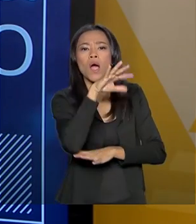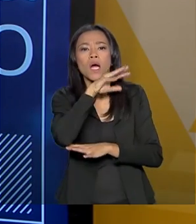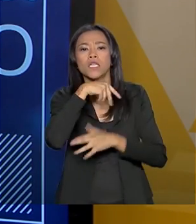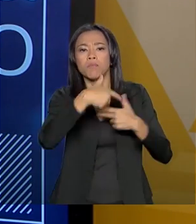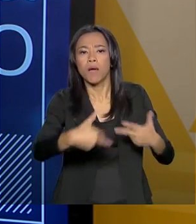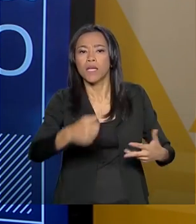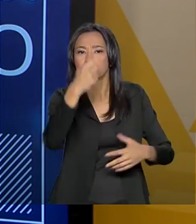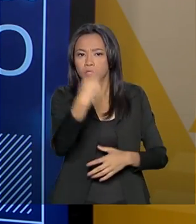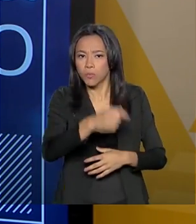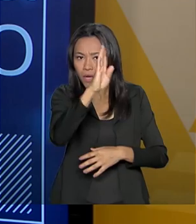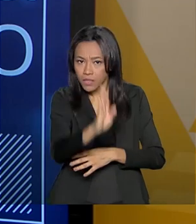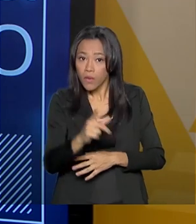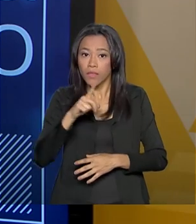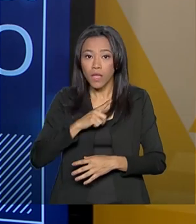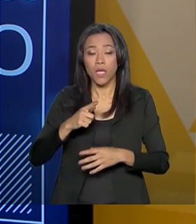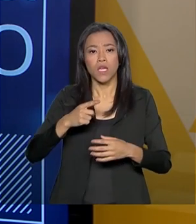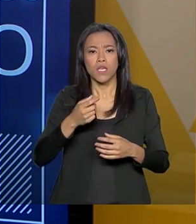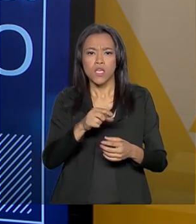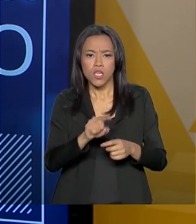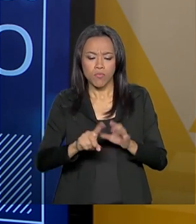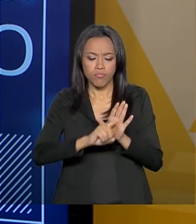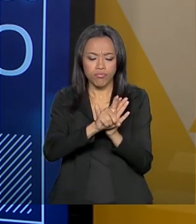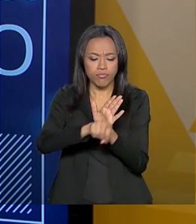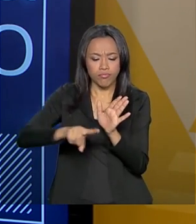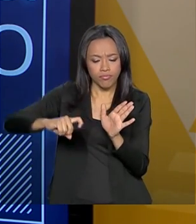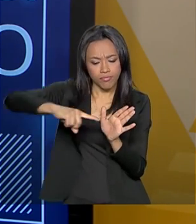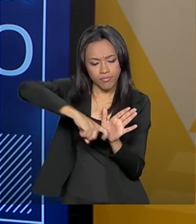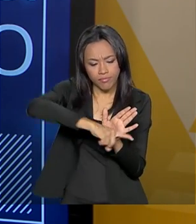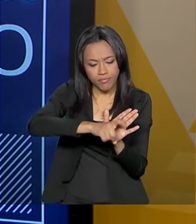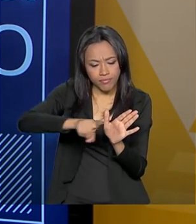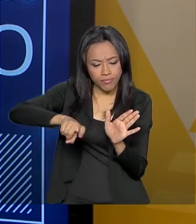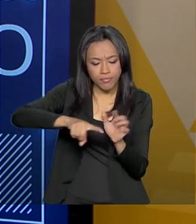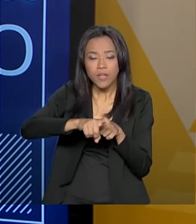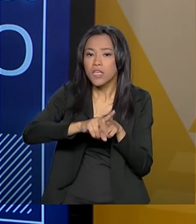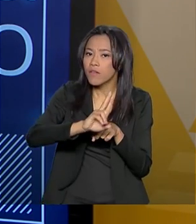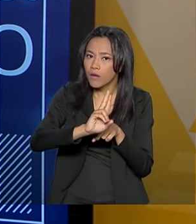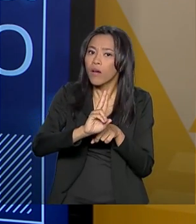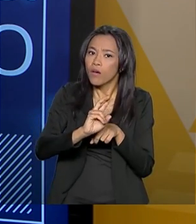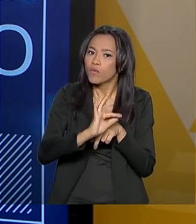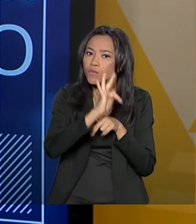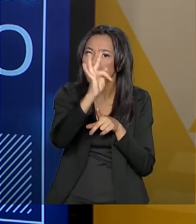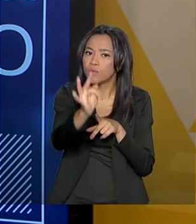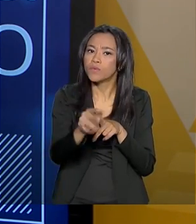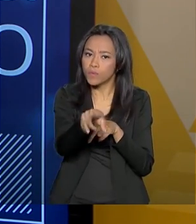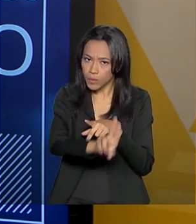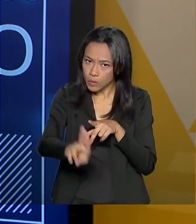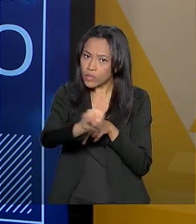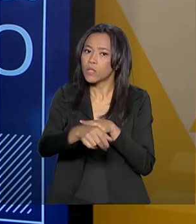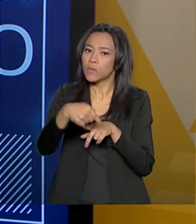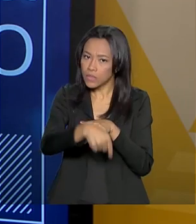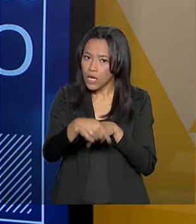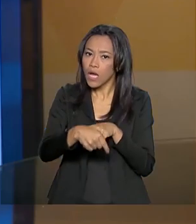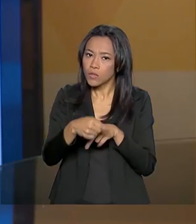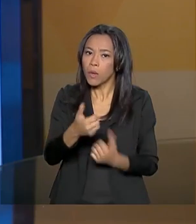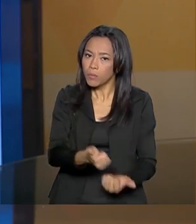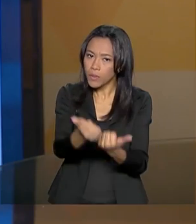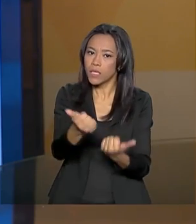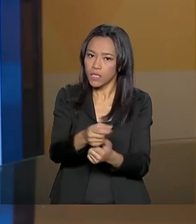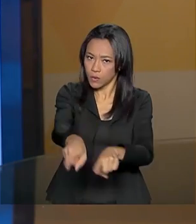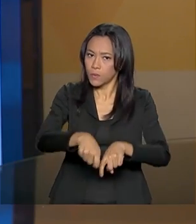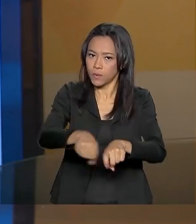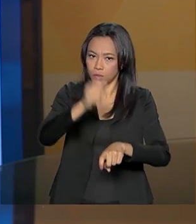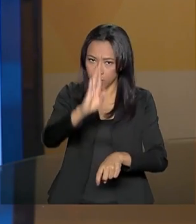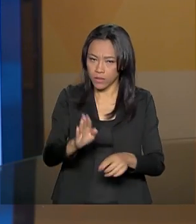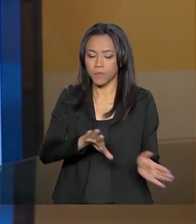e os micróbios que um dia poderão ser utilizados em prol da agricultura brasileira. Pensando no